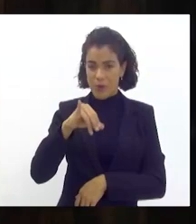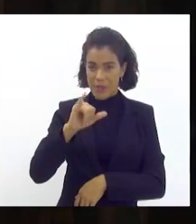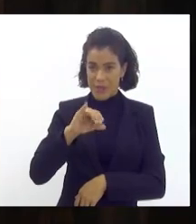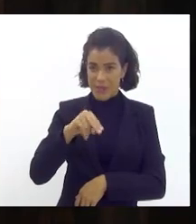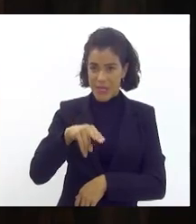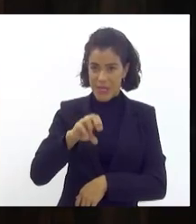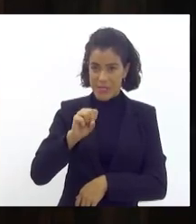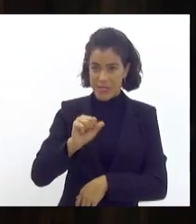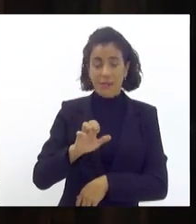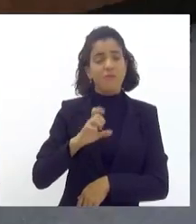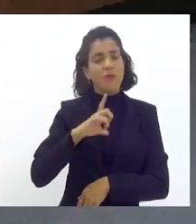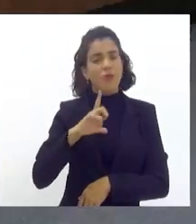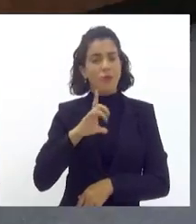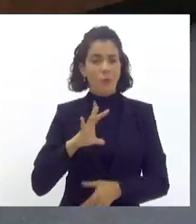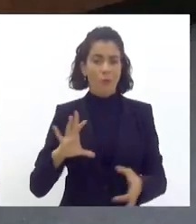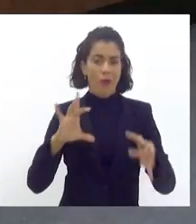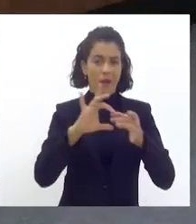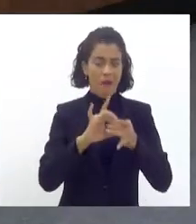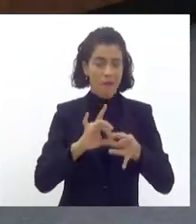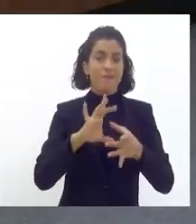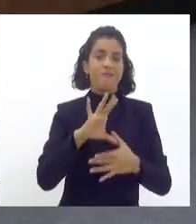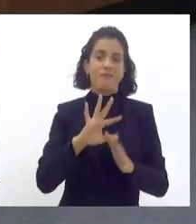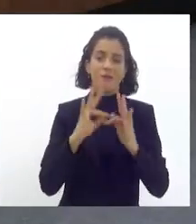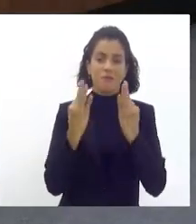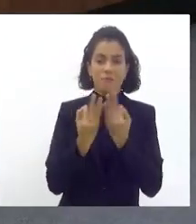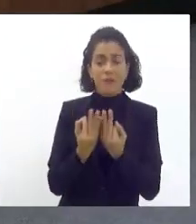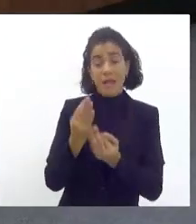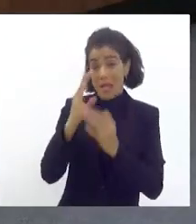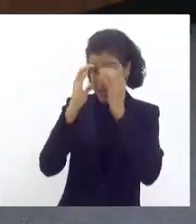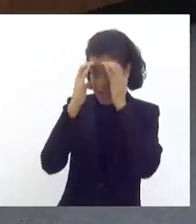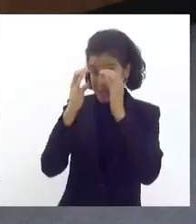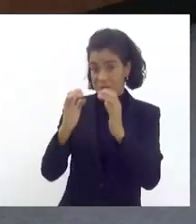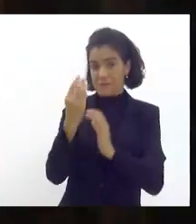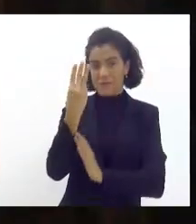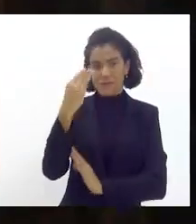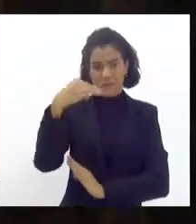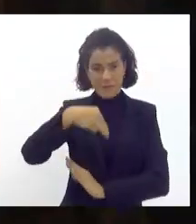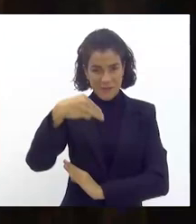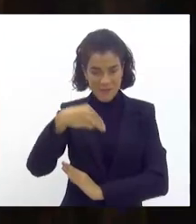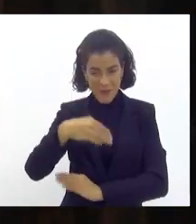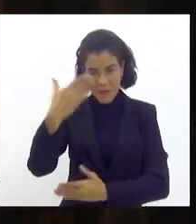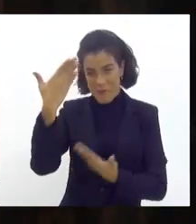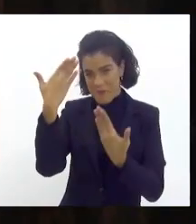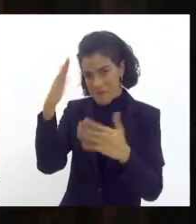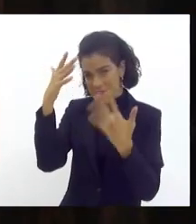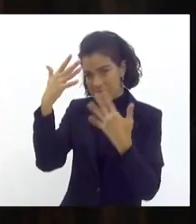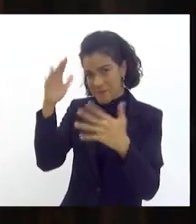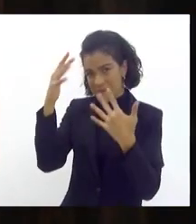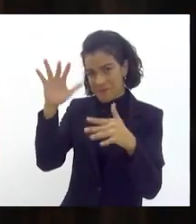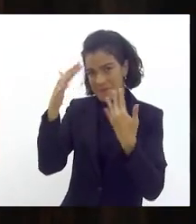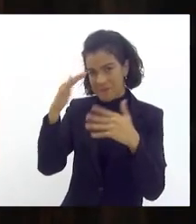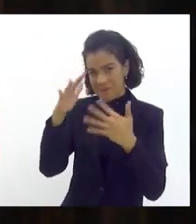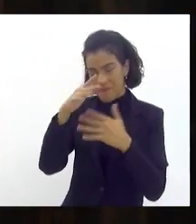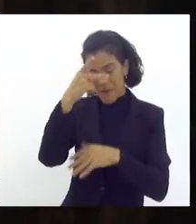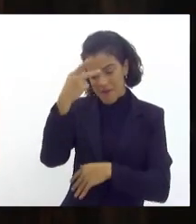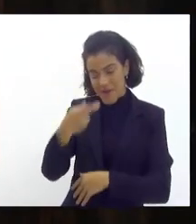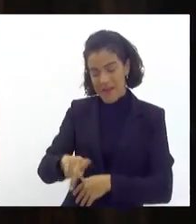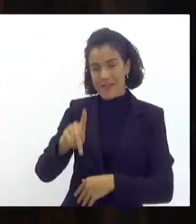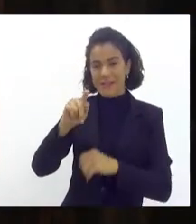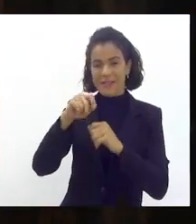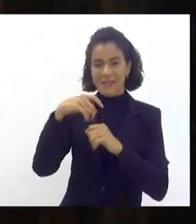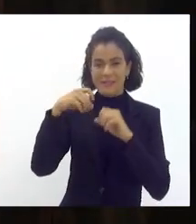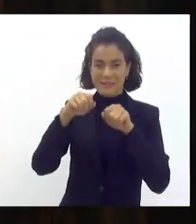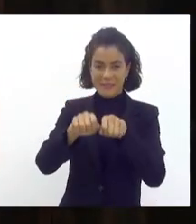nós fazemos parte de uma família, respeitando meus três minutos, muito obrigado, parabéns a essa casa, a esse parlamento,